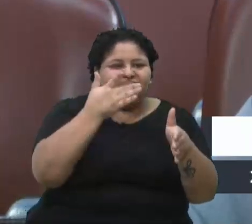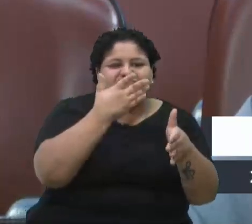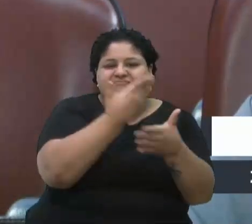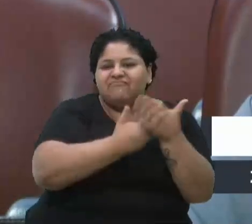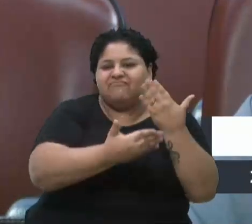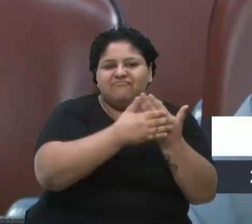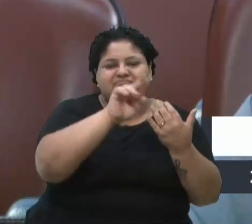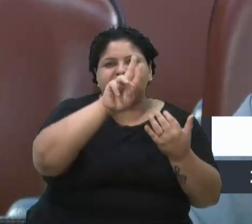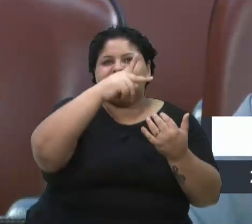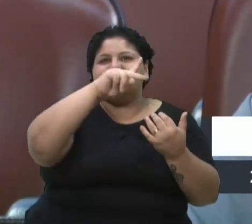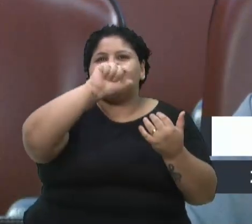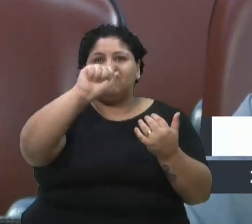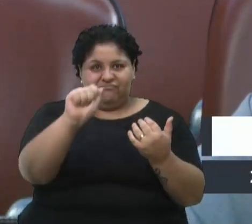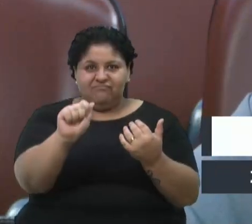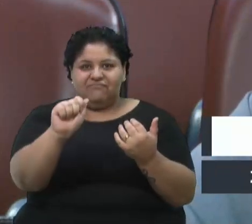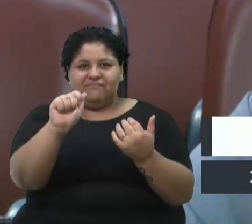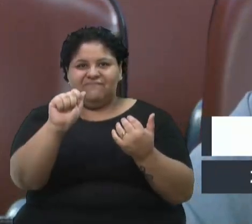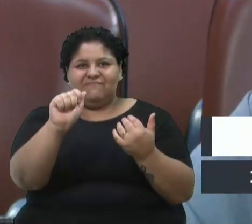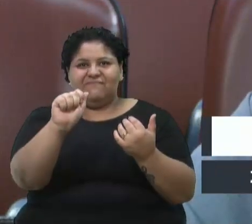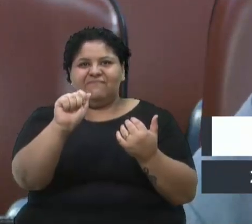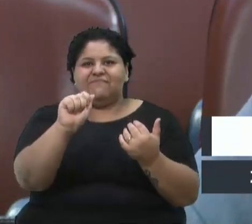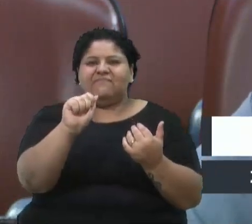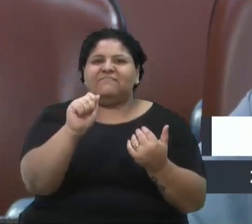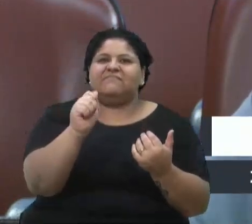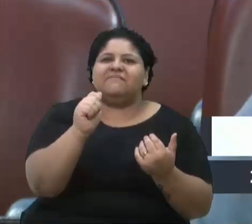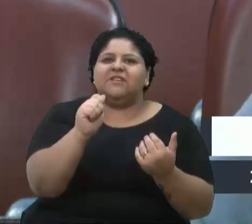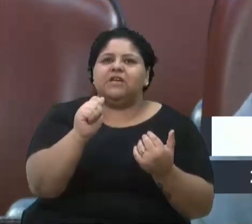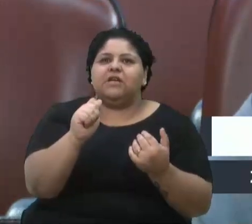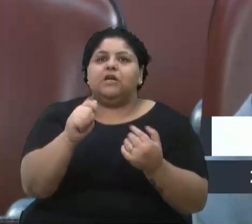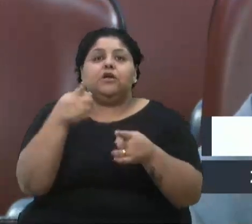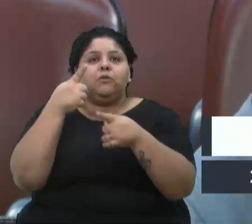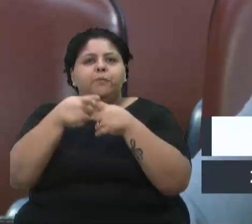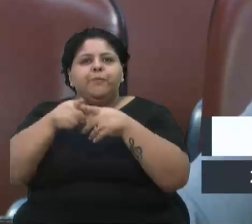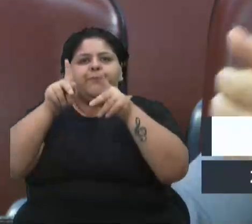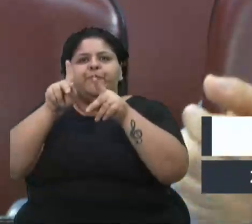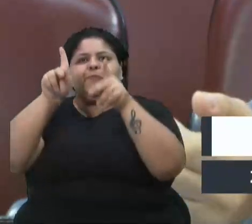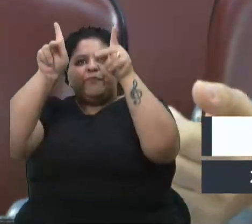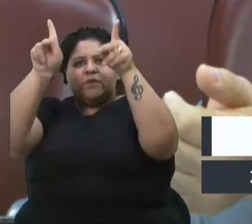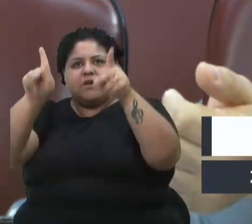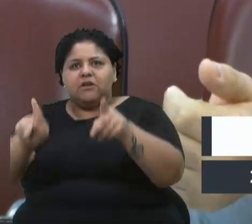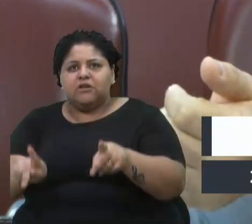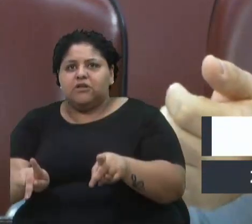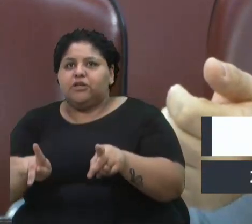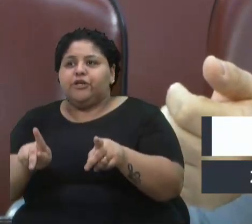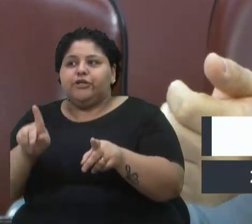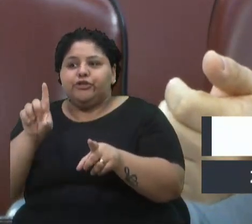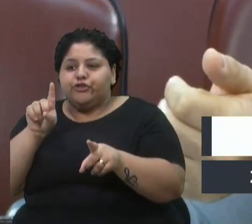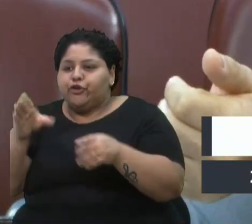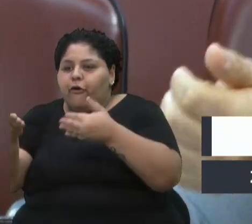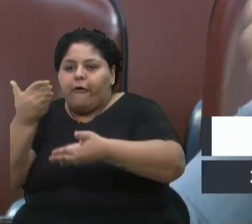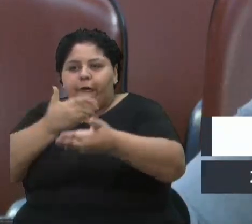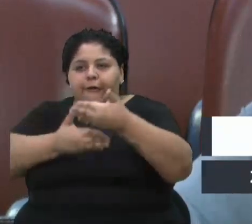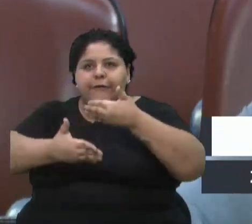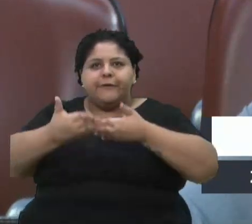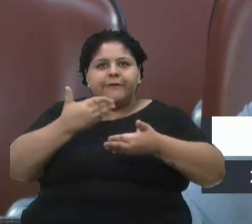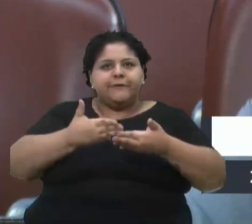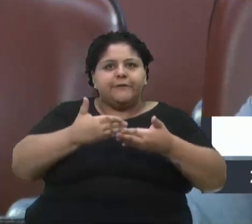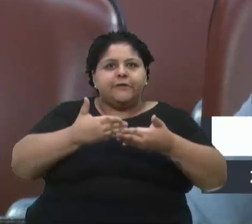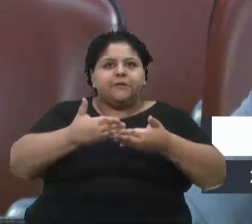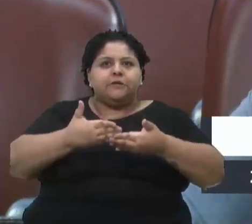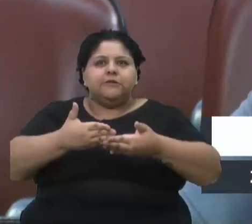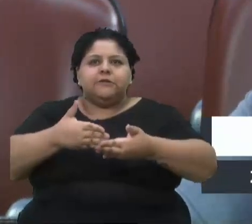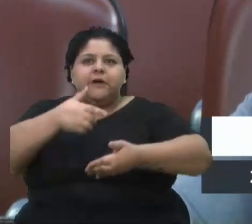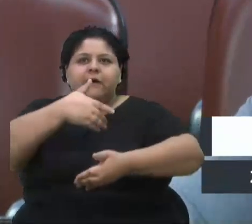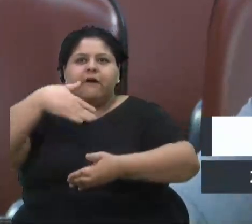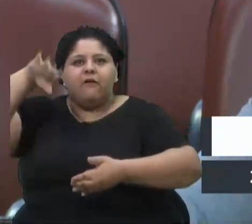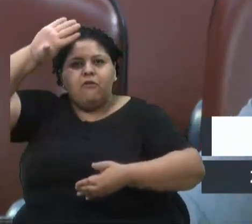para dar uma moral para a secretária, porque as pessoas tiveram atendimento, vão lá só para ver a pressão, tirar a febre e